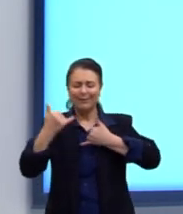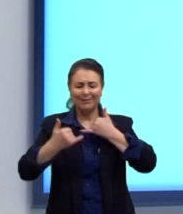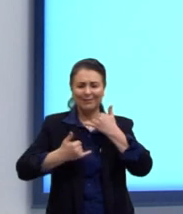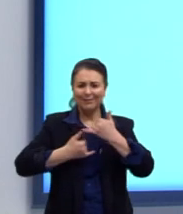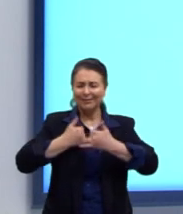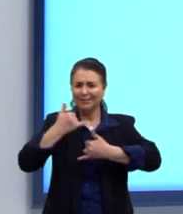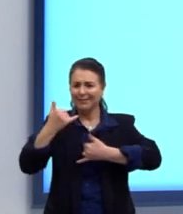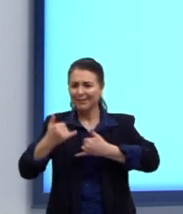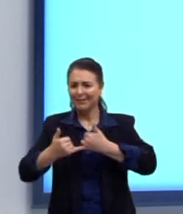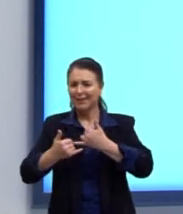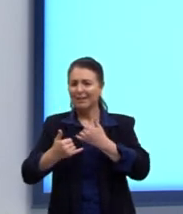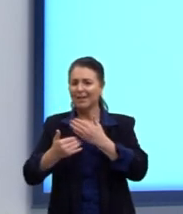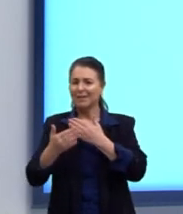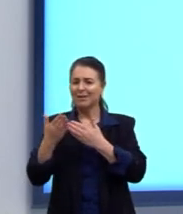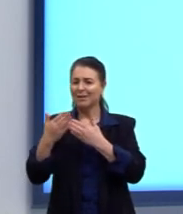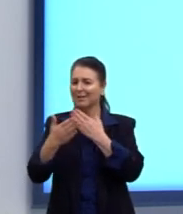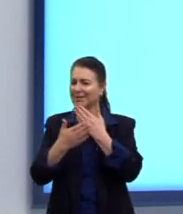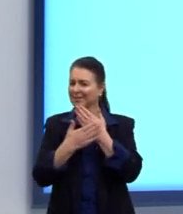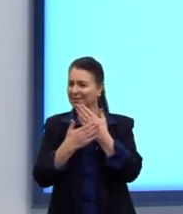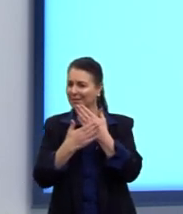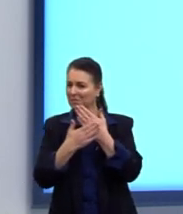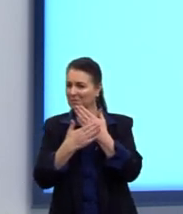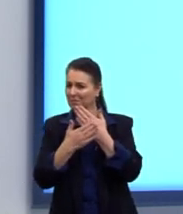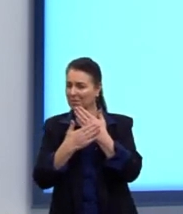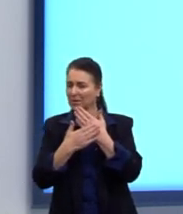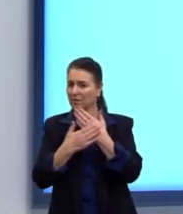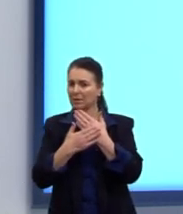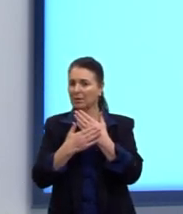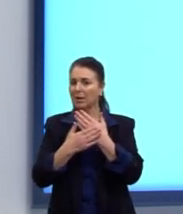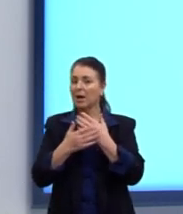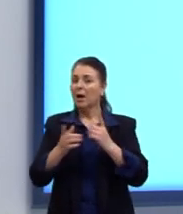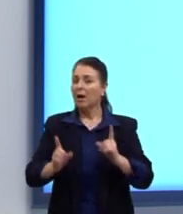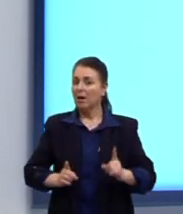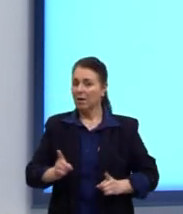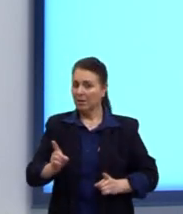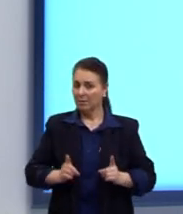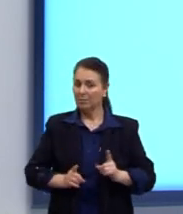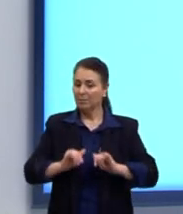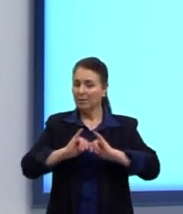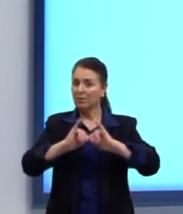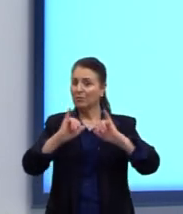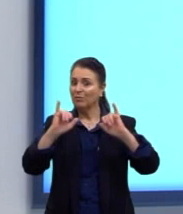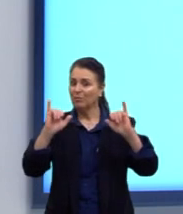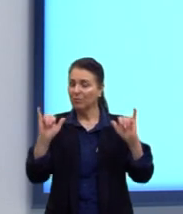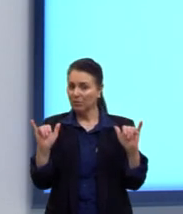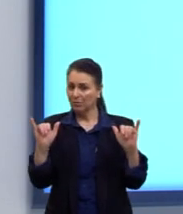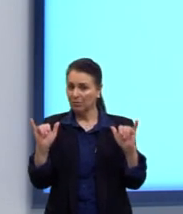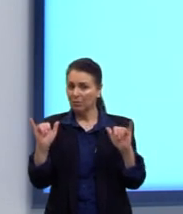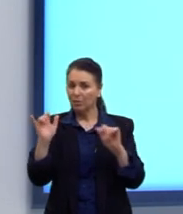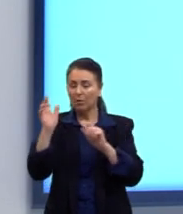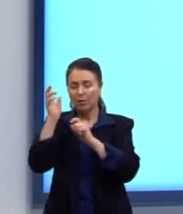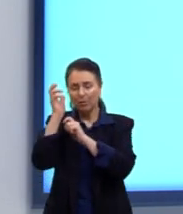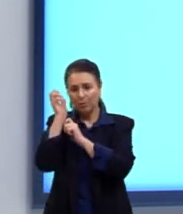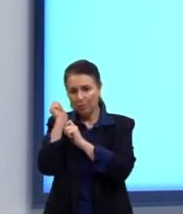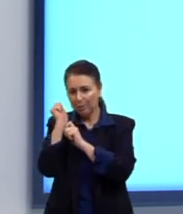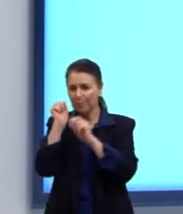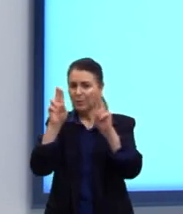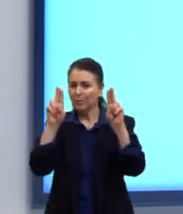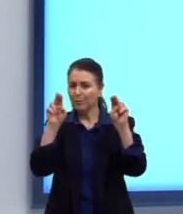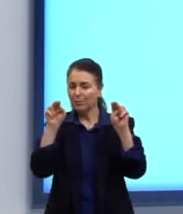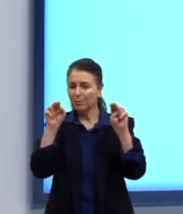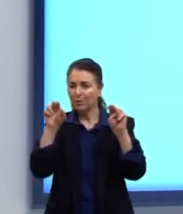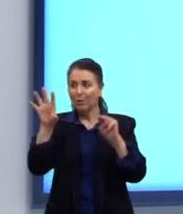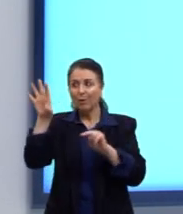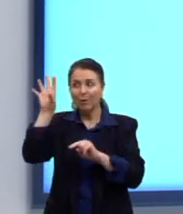dando-lhe tapinha nas costas, prima Constança disse isto, dorme no assunto, ouça o